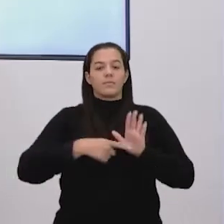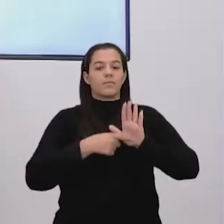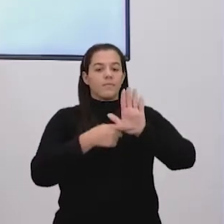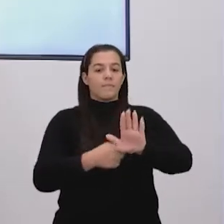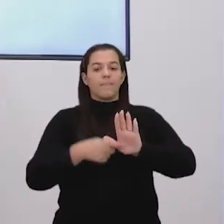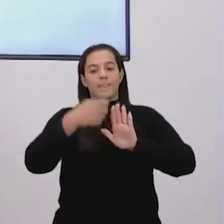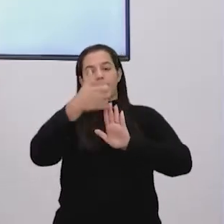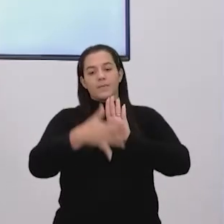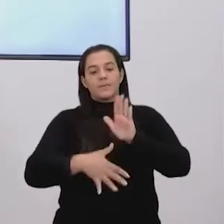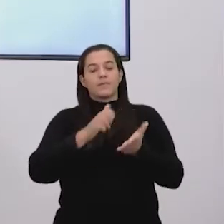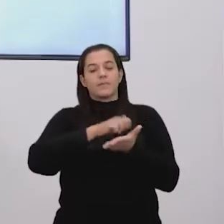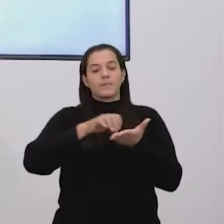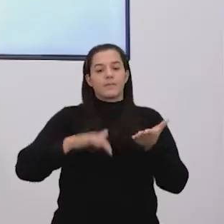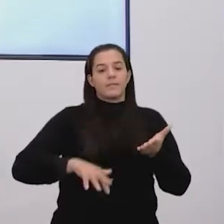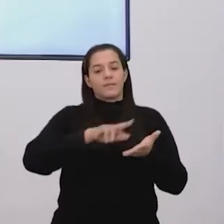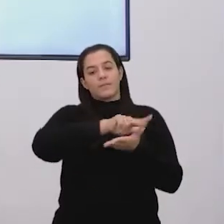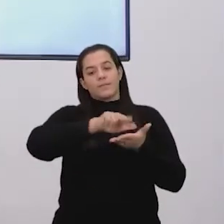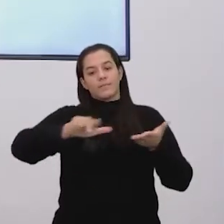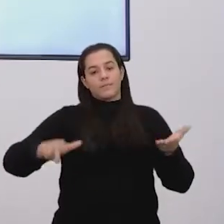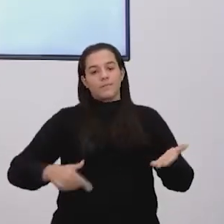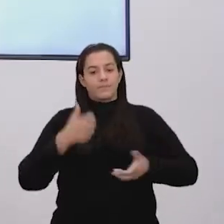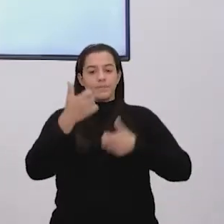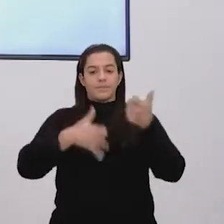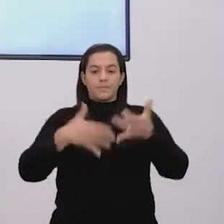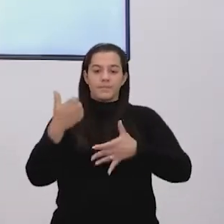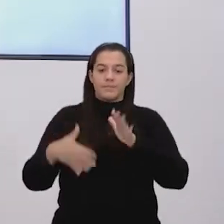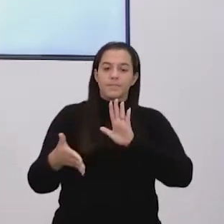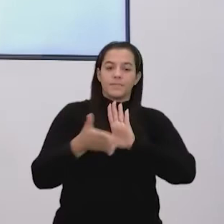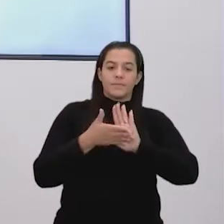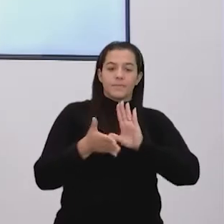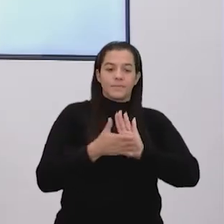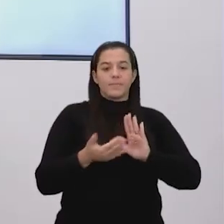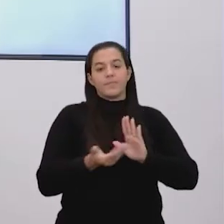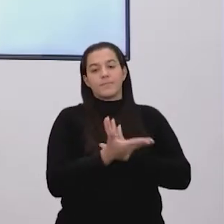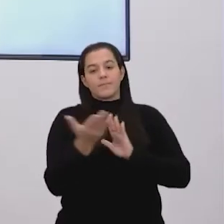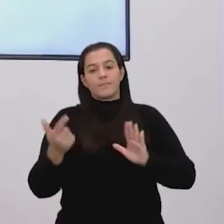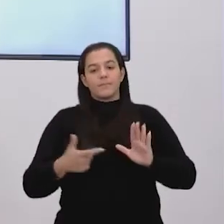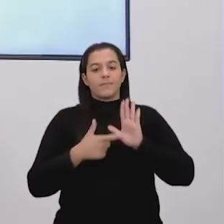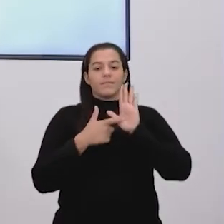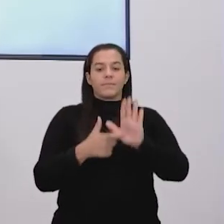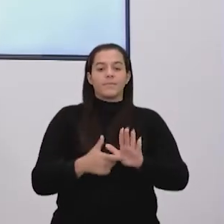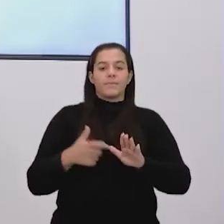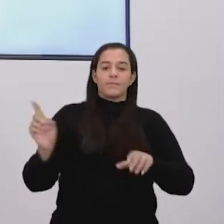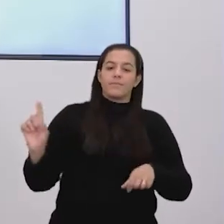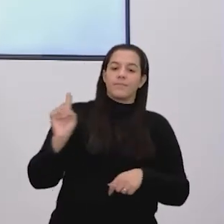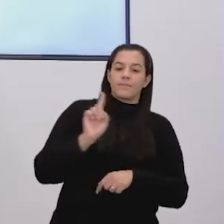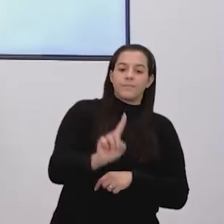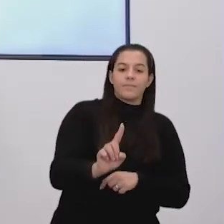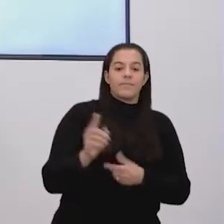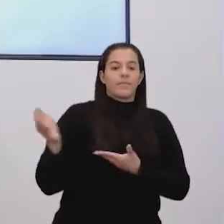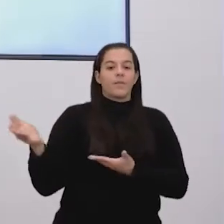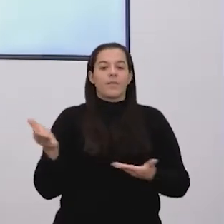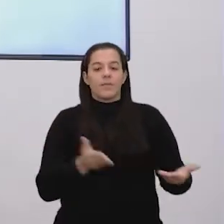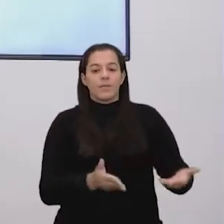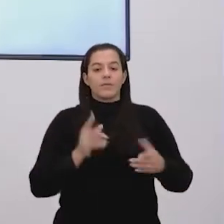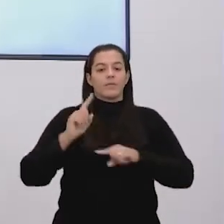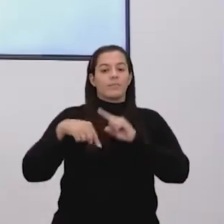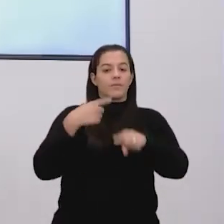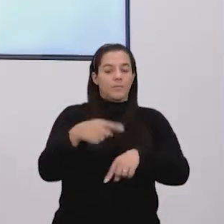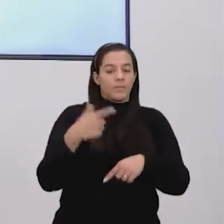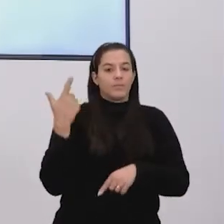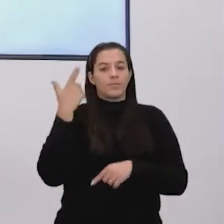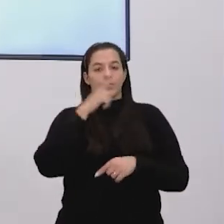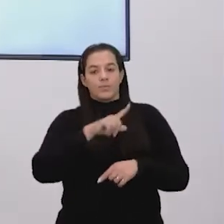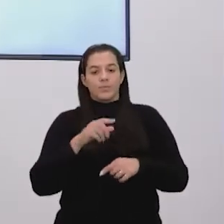mas essa atividade está recheada, nós vamos trazer a proposta que a gente apresente aqui, uma especialista, nós fizemos um convite aí, espero que dê certo.